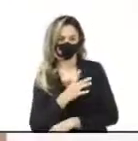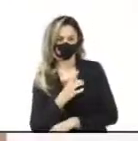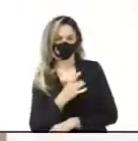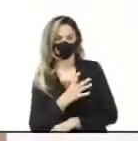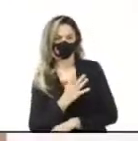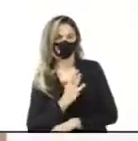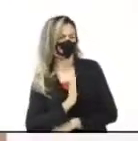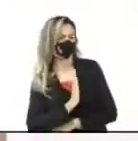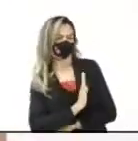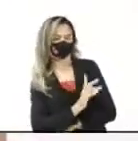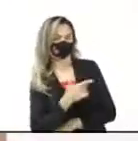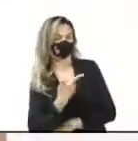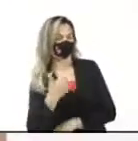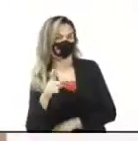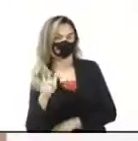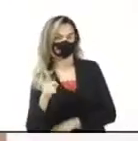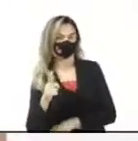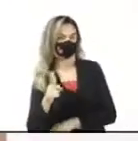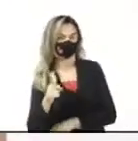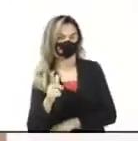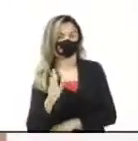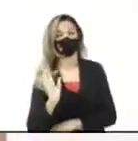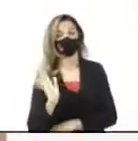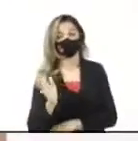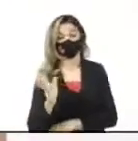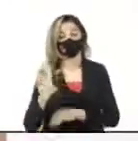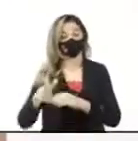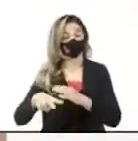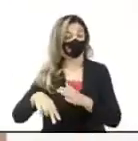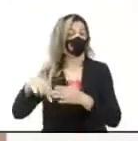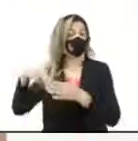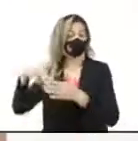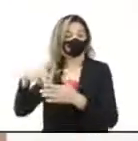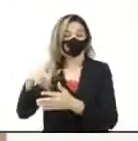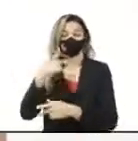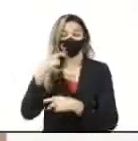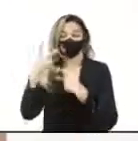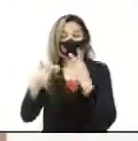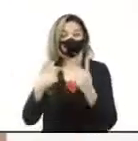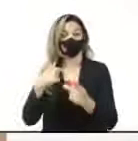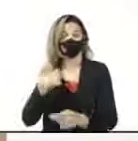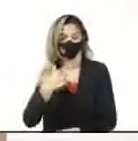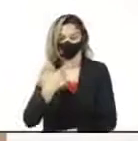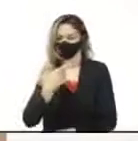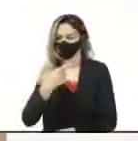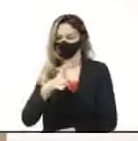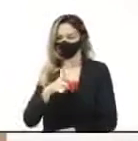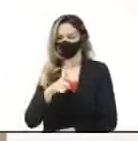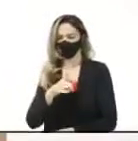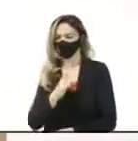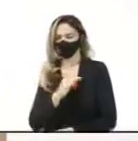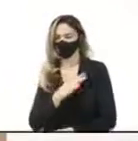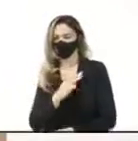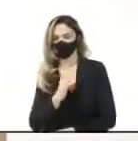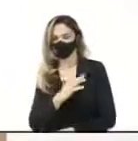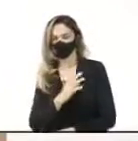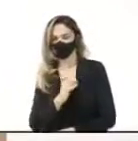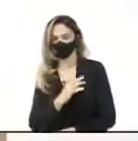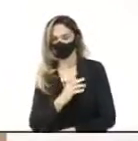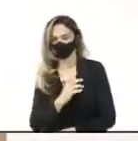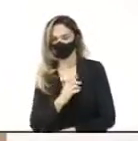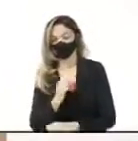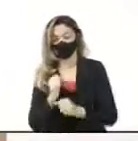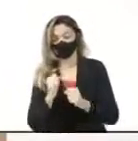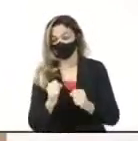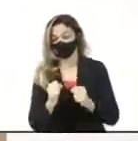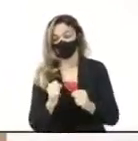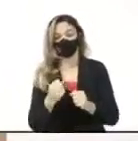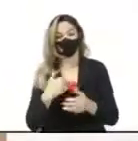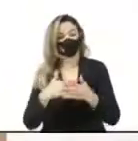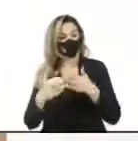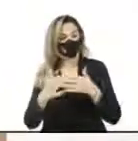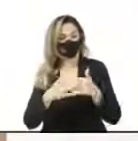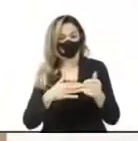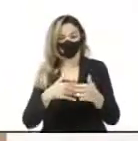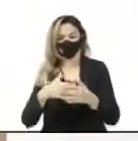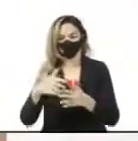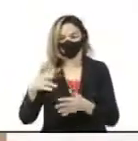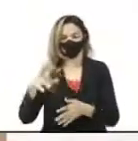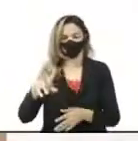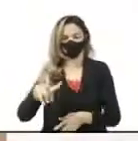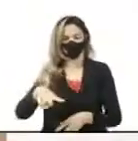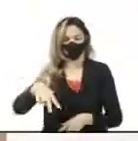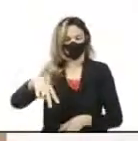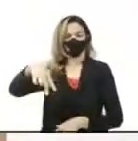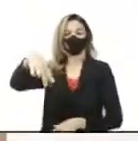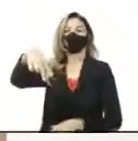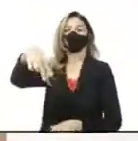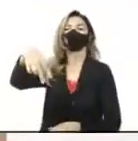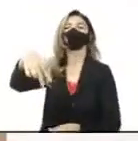disse aqui nesta tribuna, eu não sou homem de medo. Pode se levantar quem se levantar, mas em meio